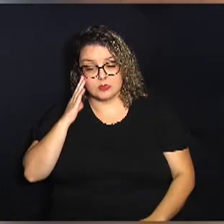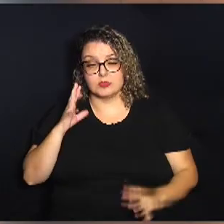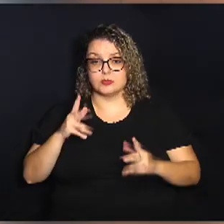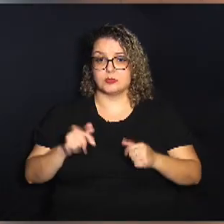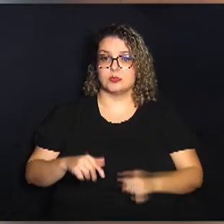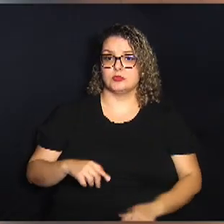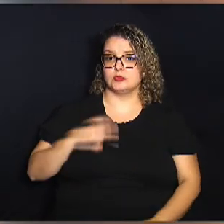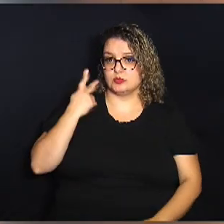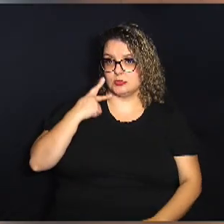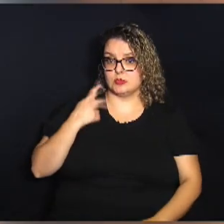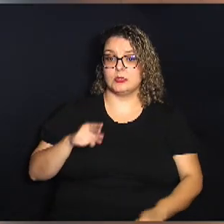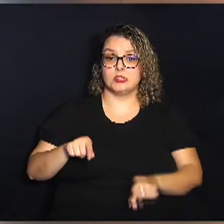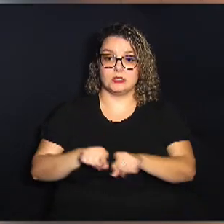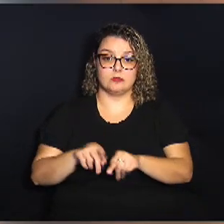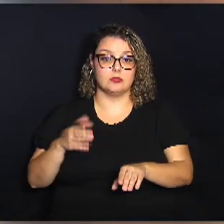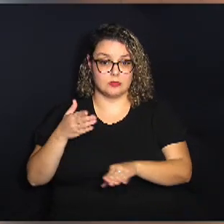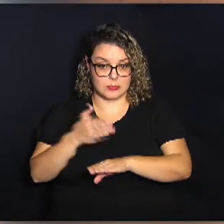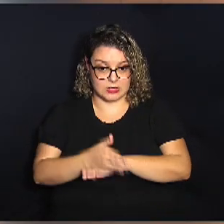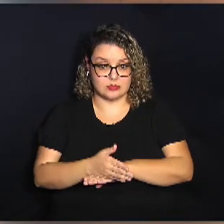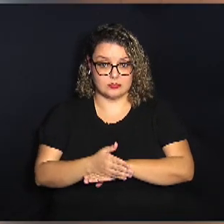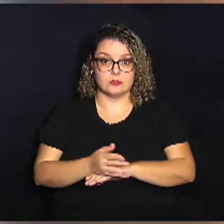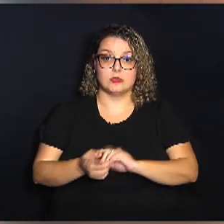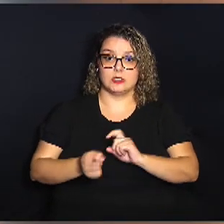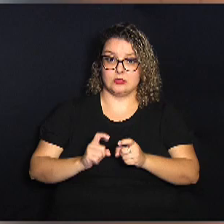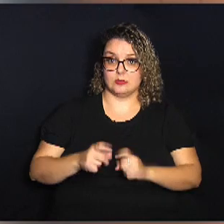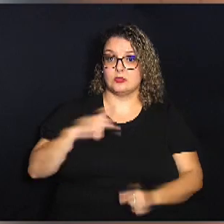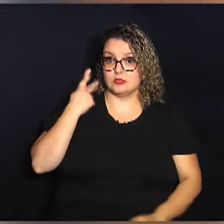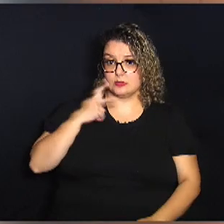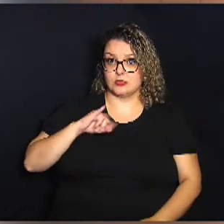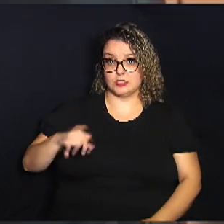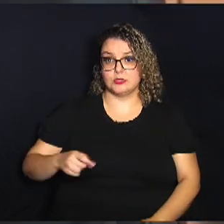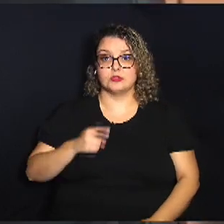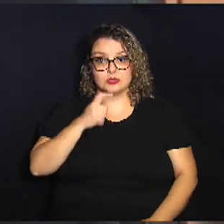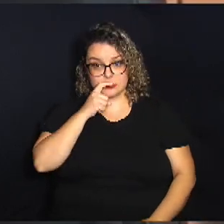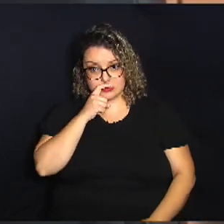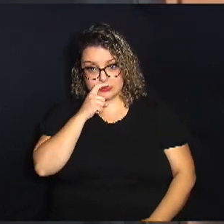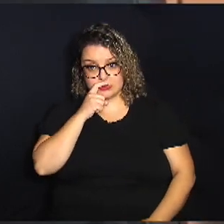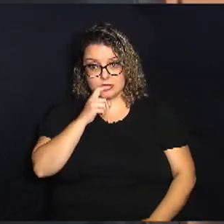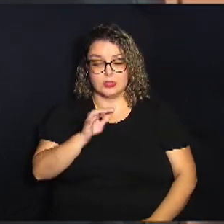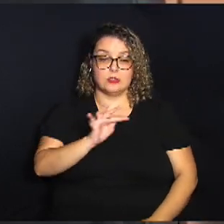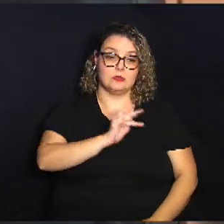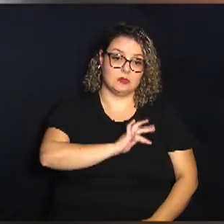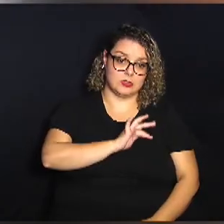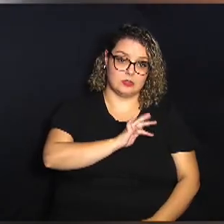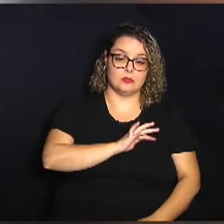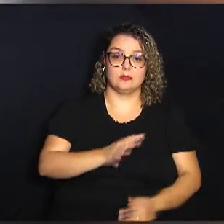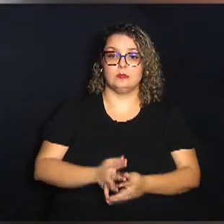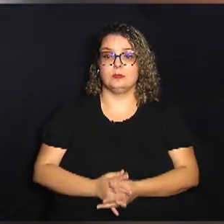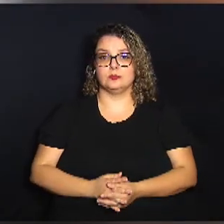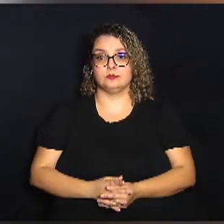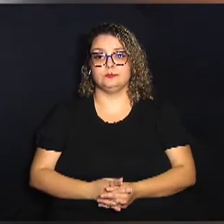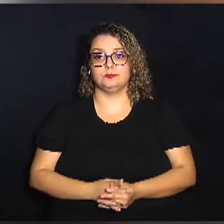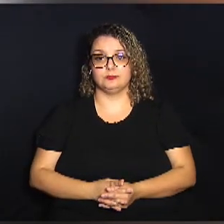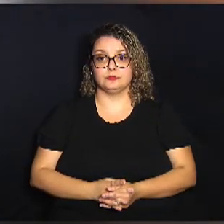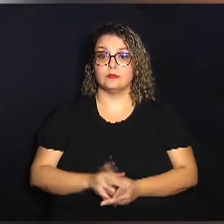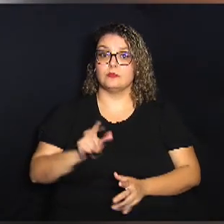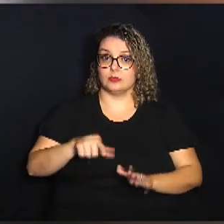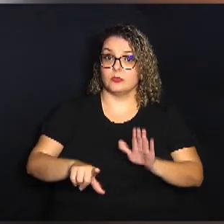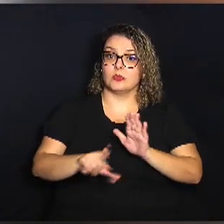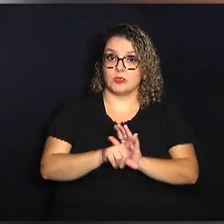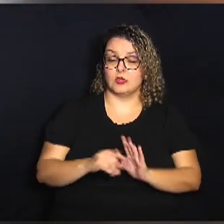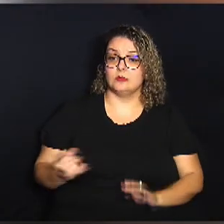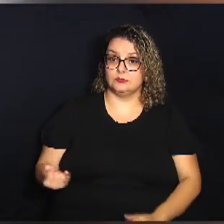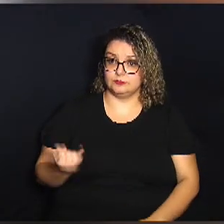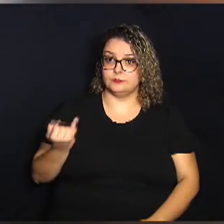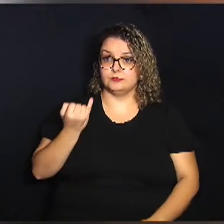vereadores também participaram da reunião os vereadores Jorge Schneider e Fernando Mendes essa uma lei muito importante